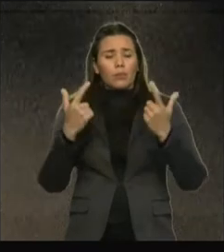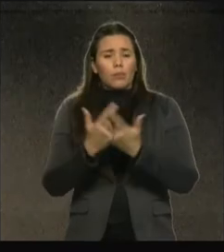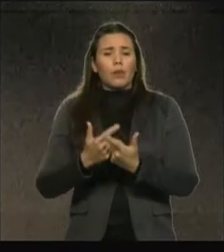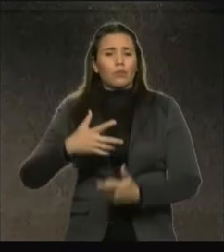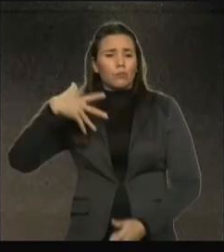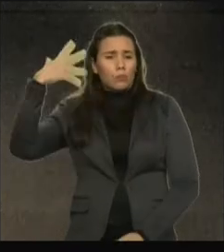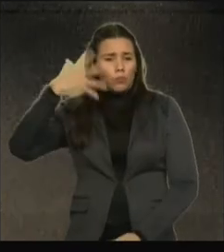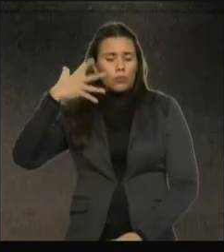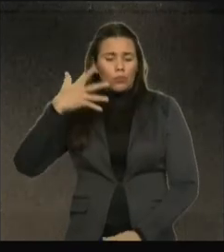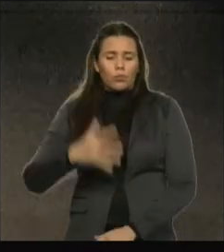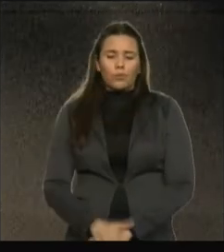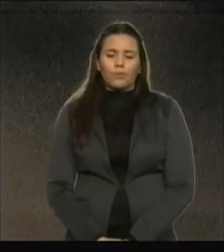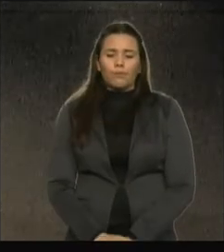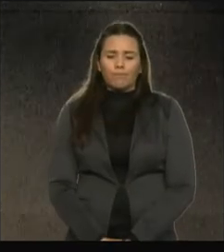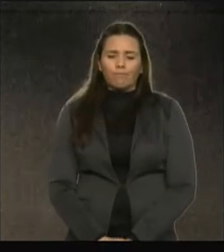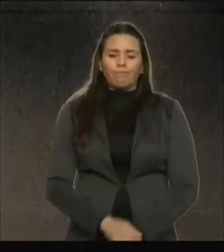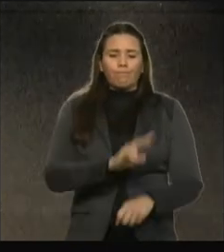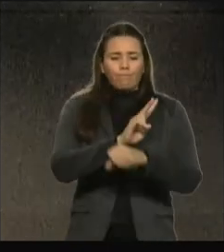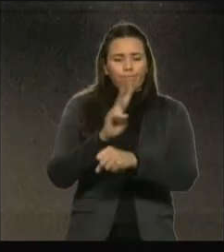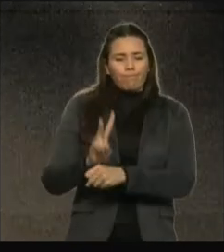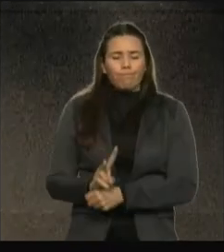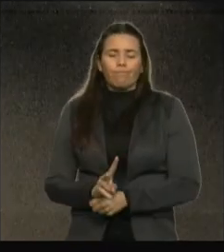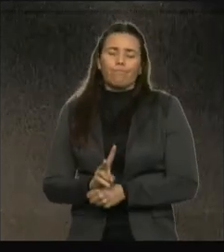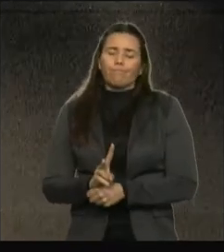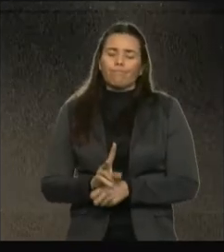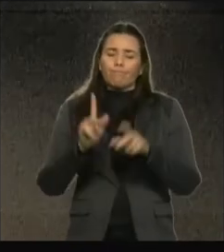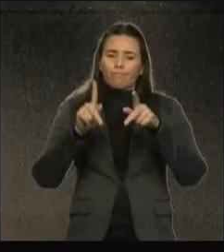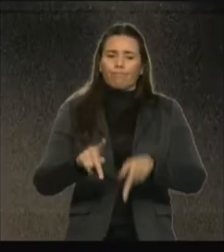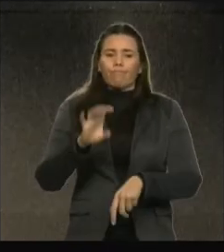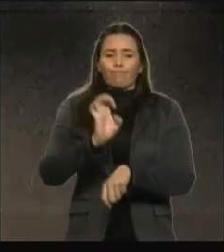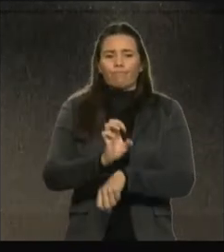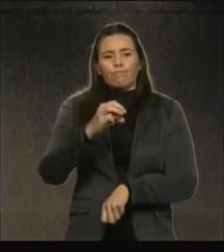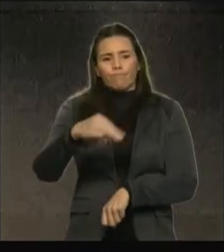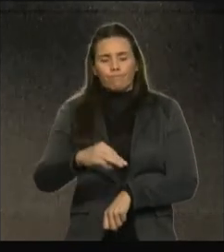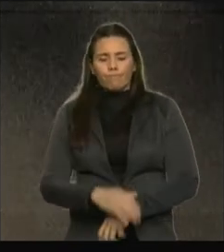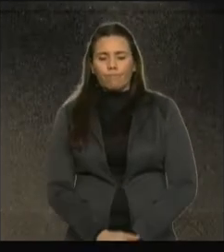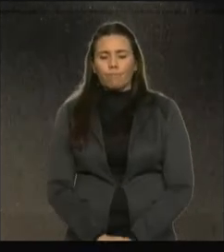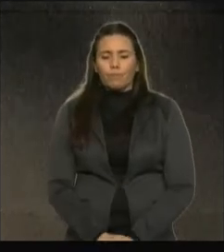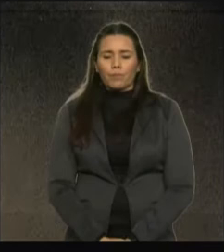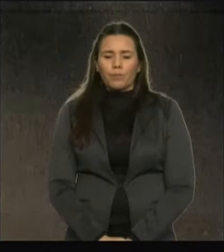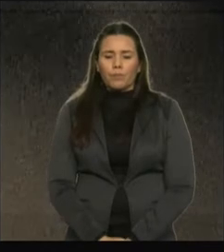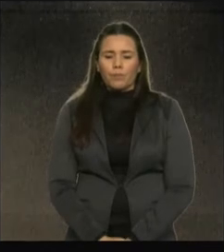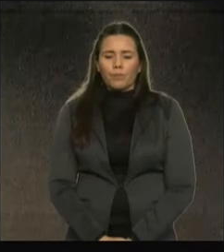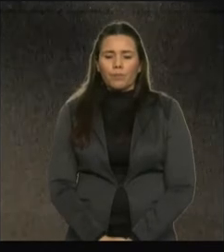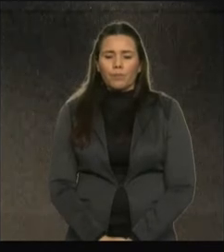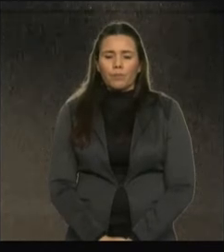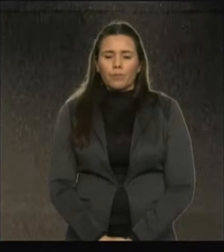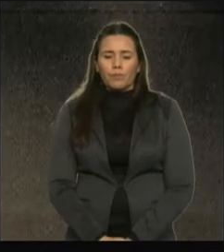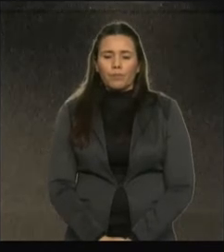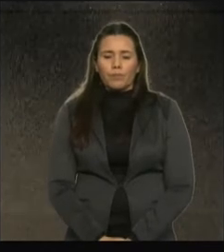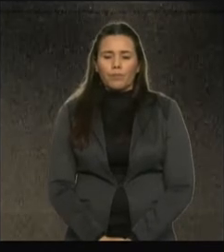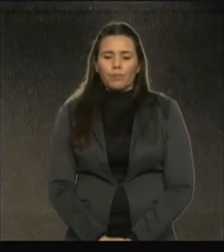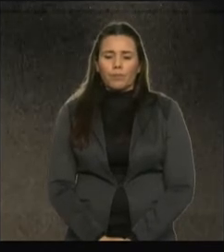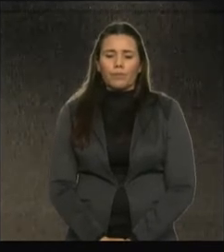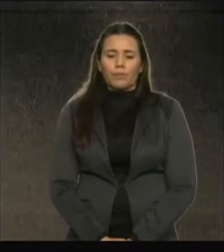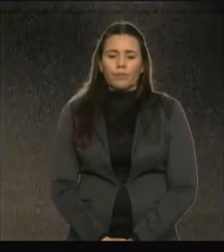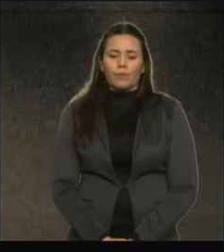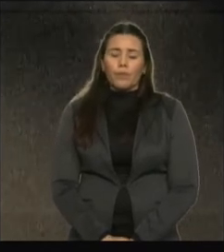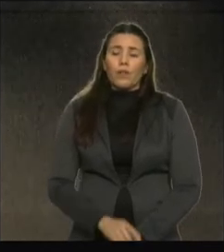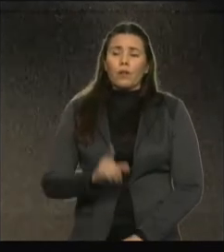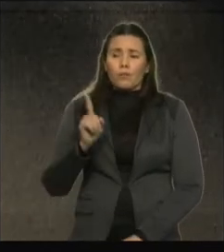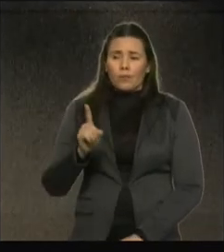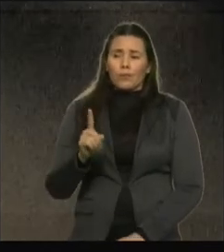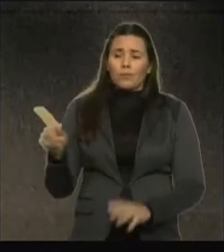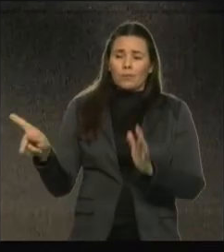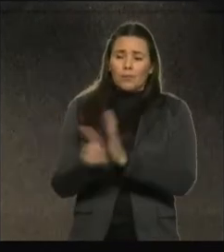democráticos, em defesa da população do Estado do Maranhão. V. Exª do lado de lá, deputado Elito do lado de cá.